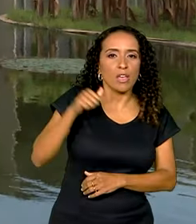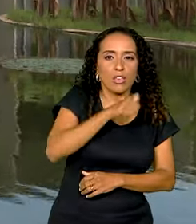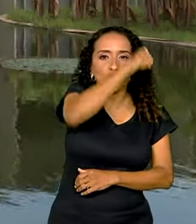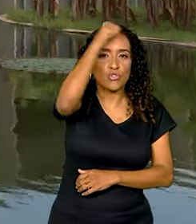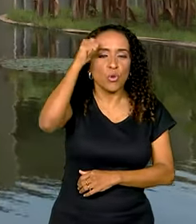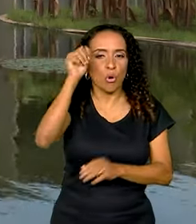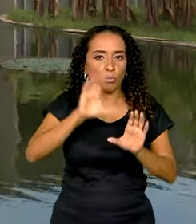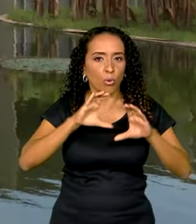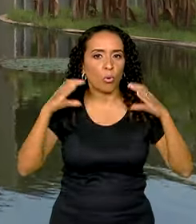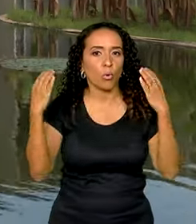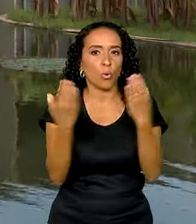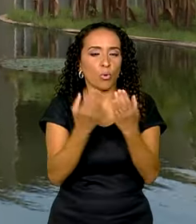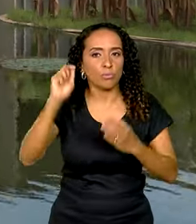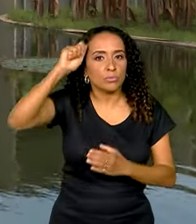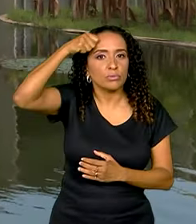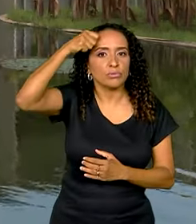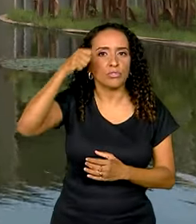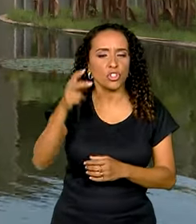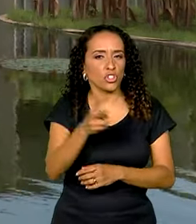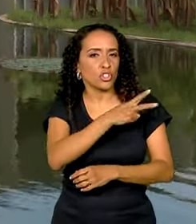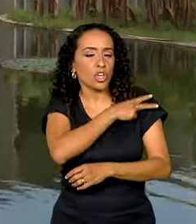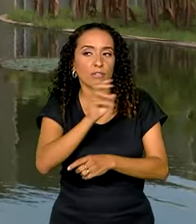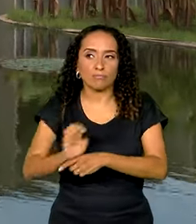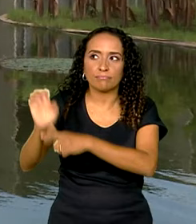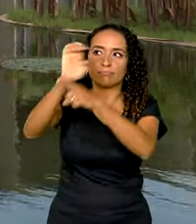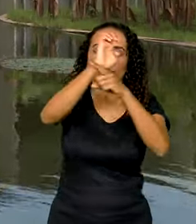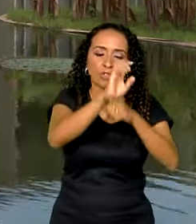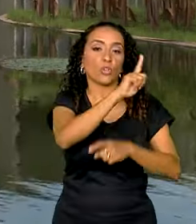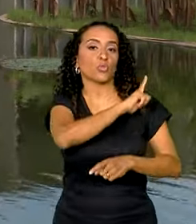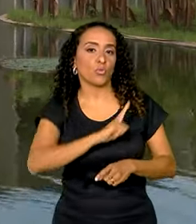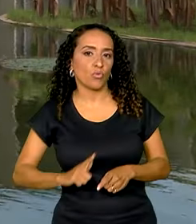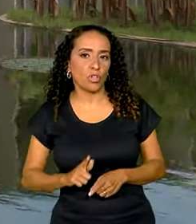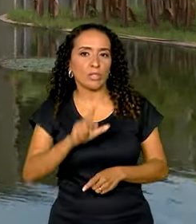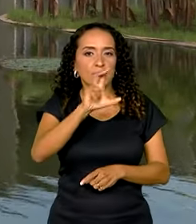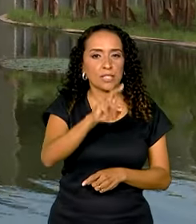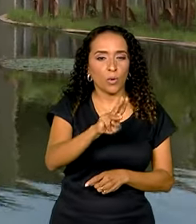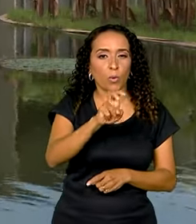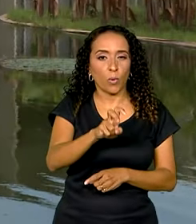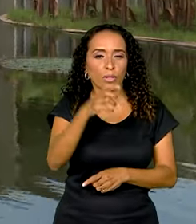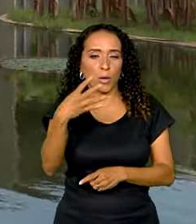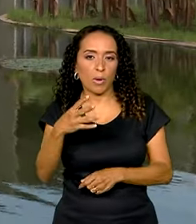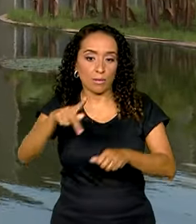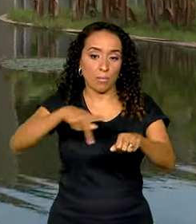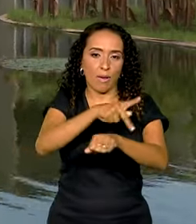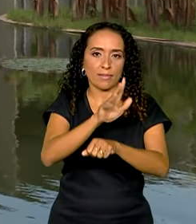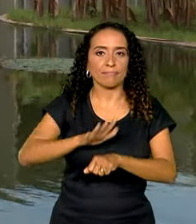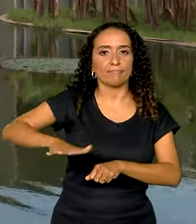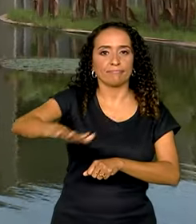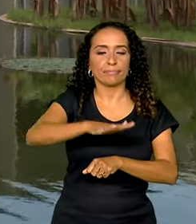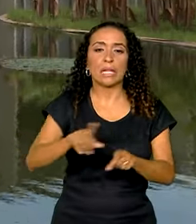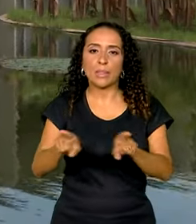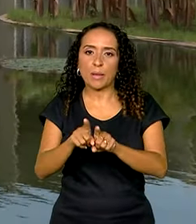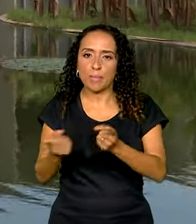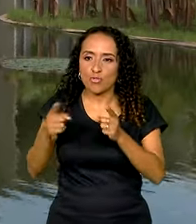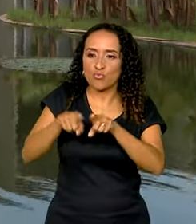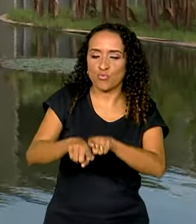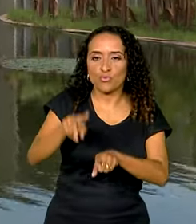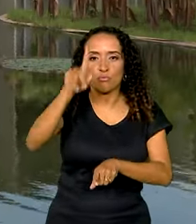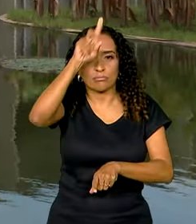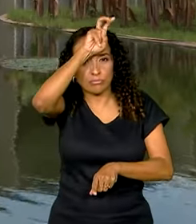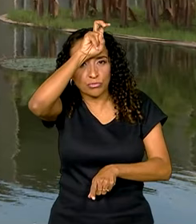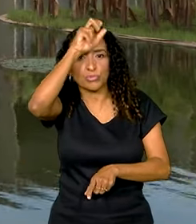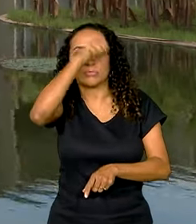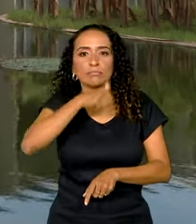da União Africana, reunião de chefes de Estado e de governo de 54 países da região. Juntamente com o Egito, a